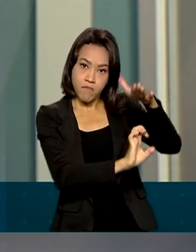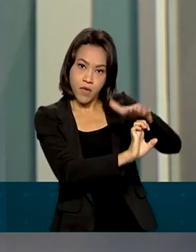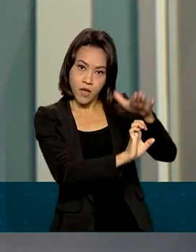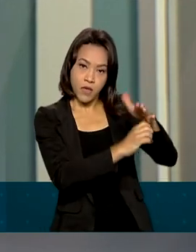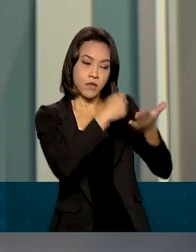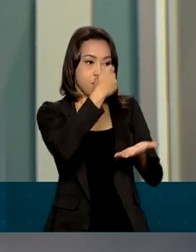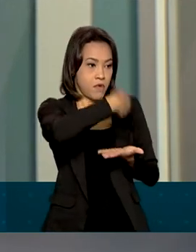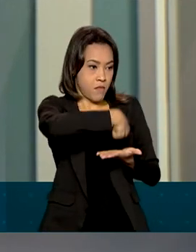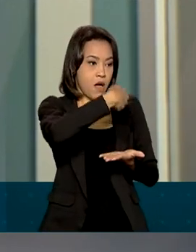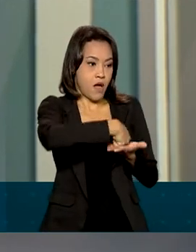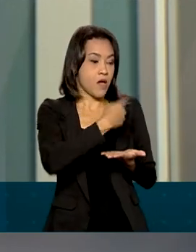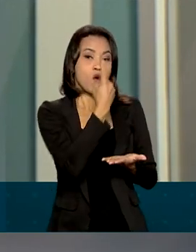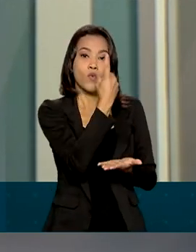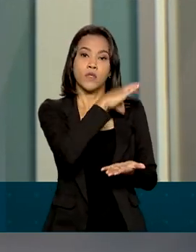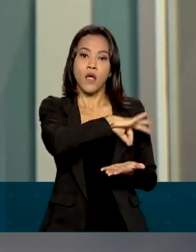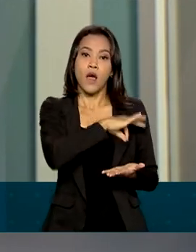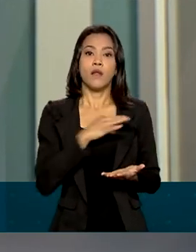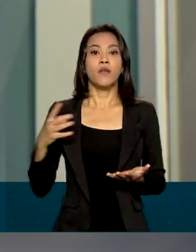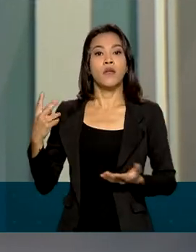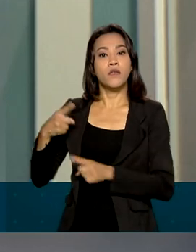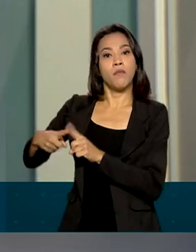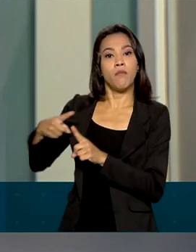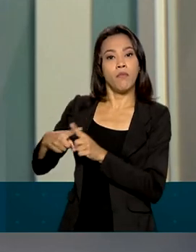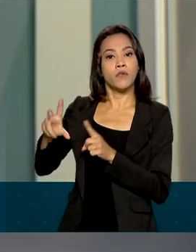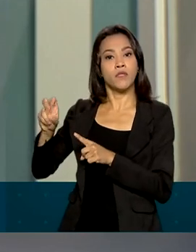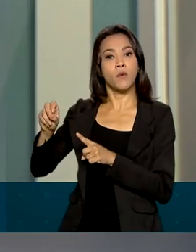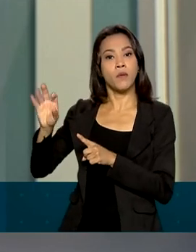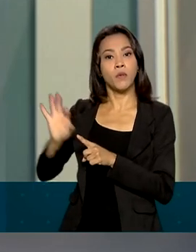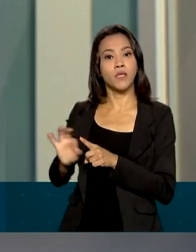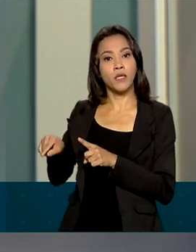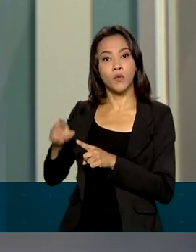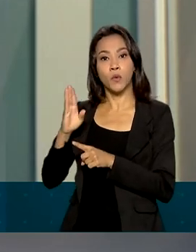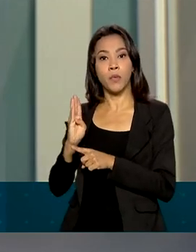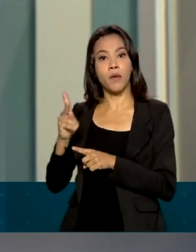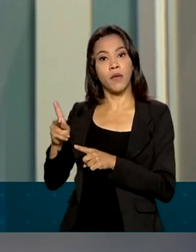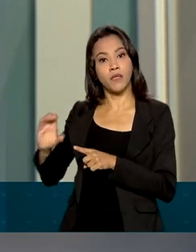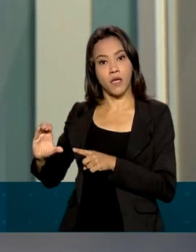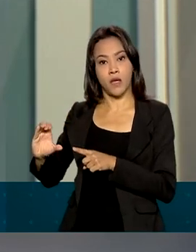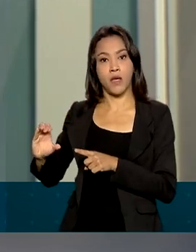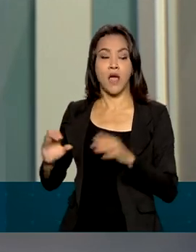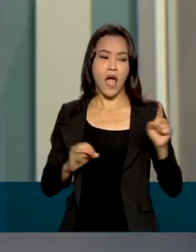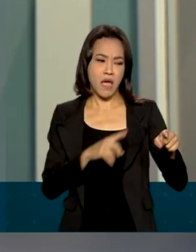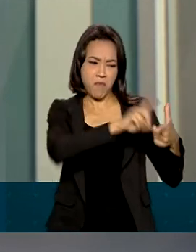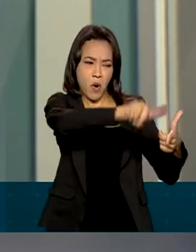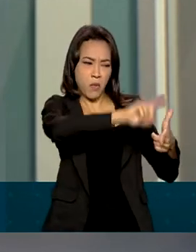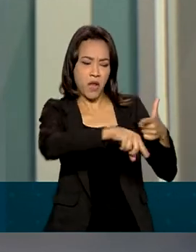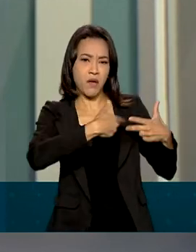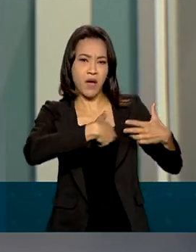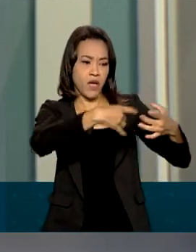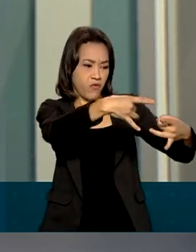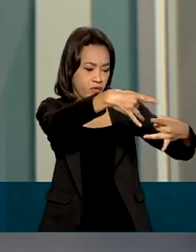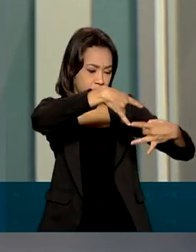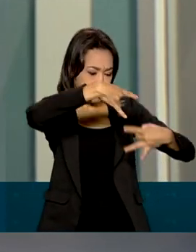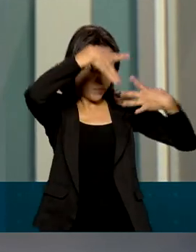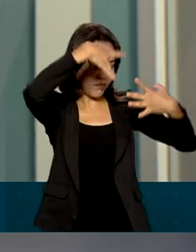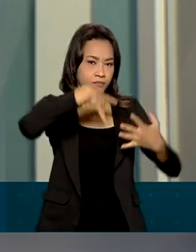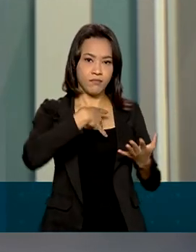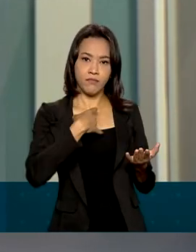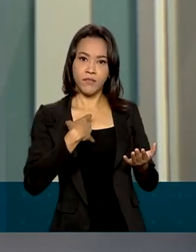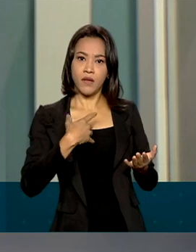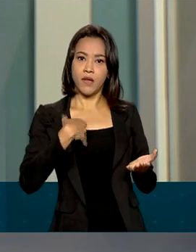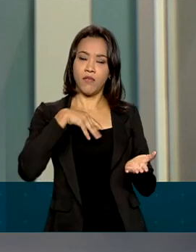recebe mais meio salário mínimo do Estado brasileiro. E caso dê algum problema, em menos de dois anos, ela perca esse emprego, ela volta